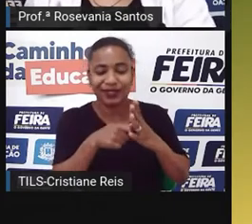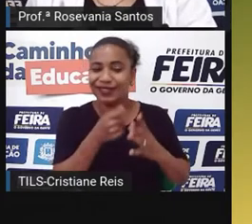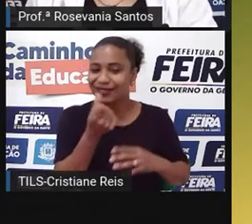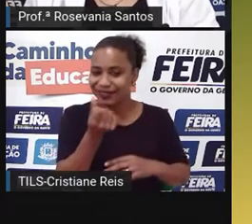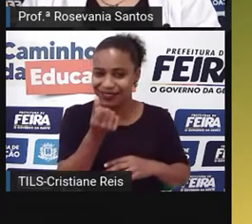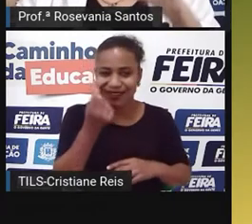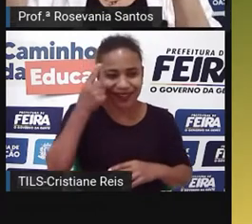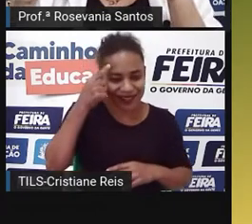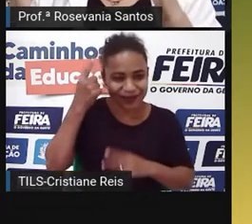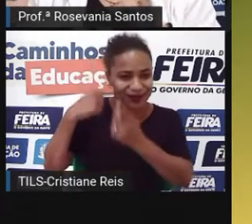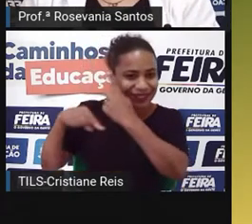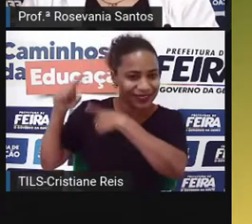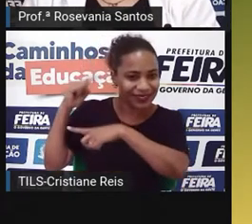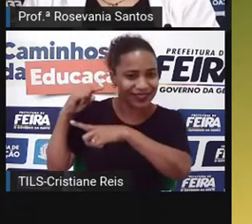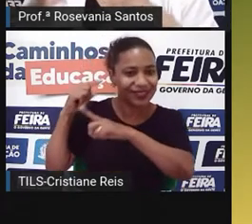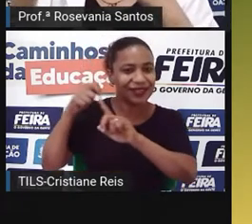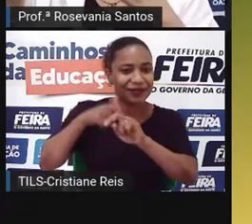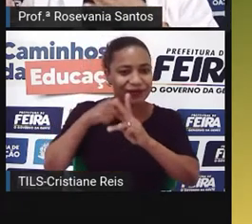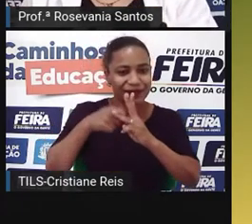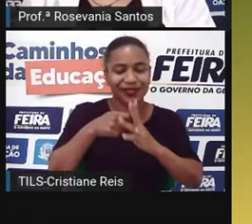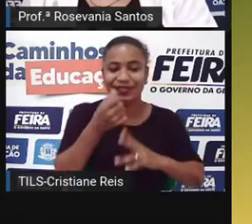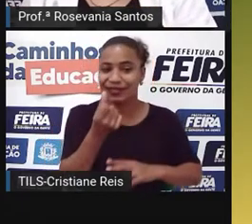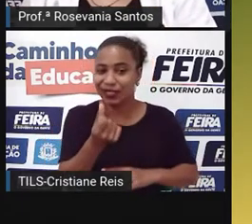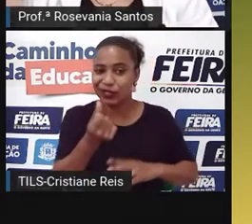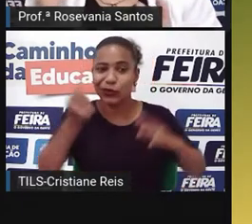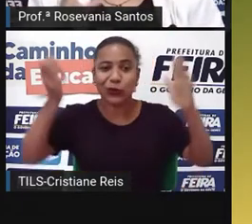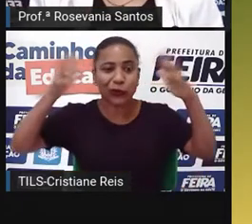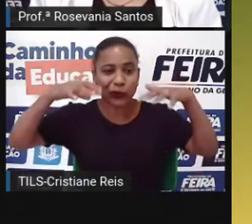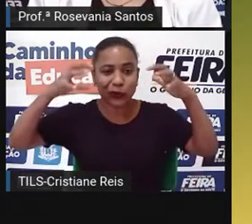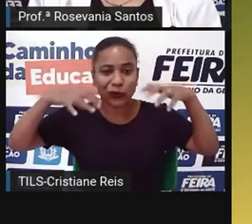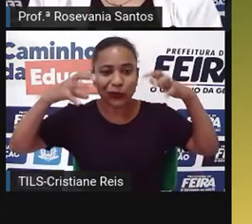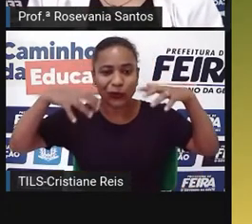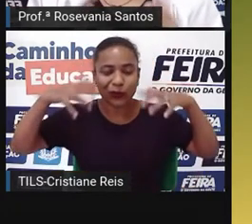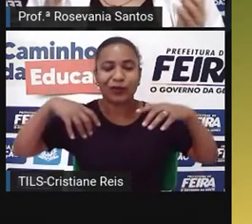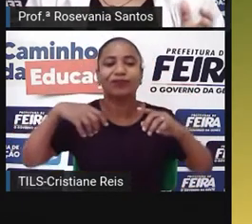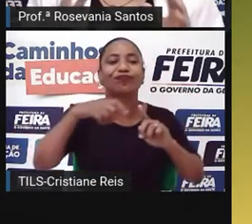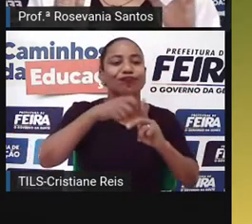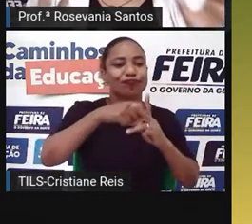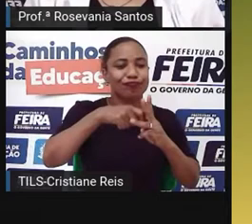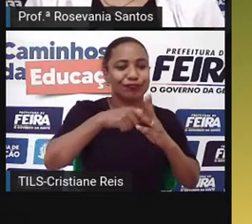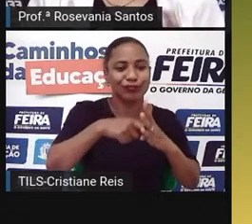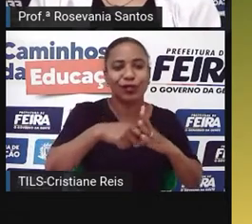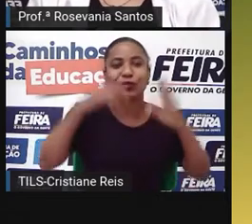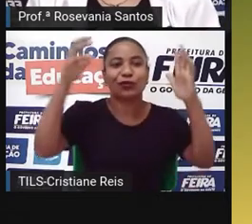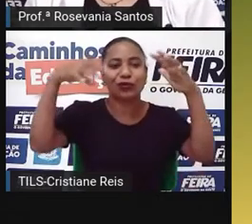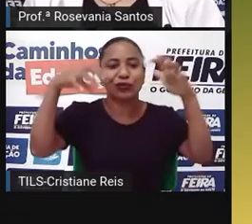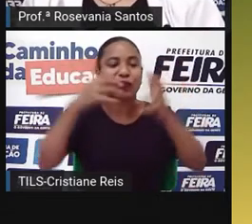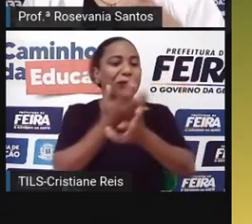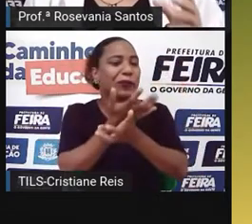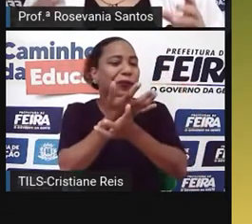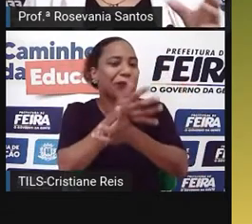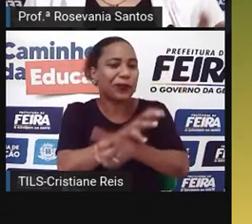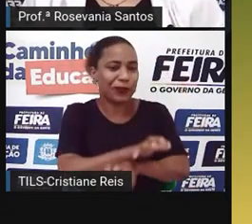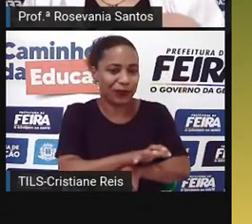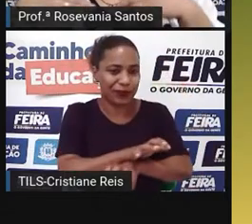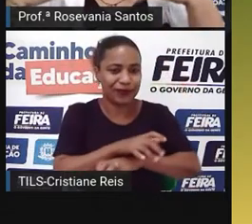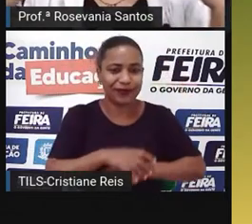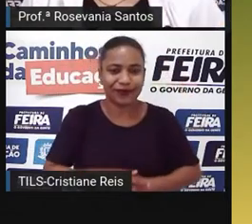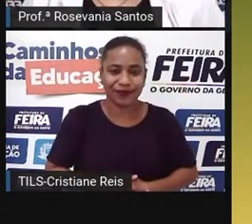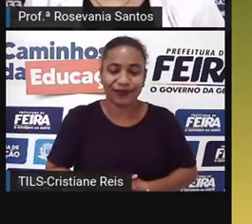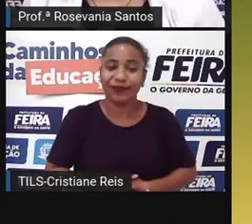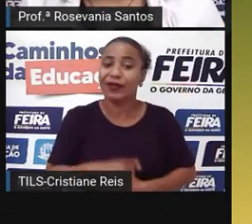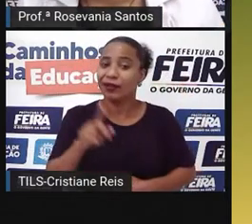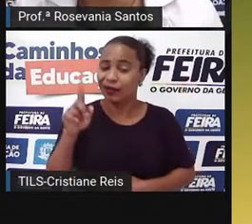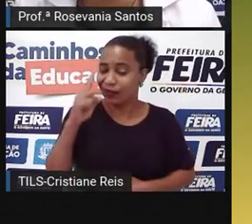estudou na aula passada? Seis meses de período de muitas chuvas e seis meses de período de estiais. Só para vocês entenderem que a gente tem na Índia um dos